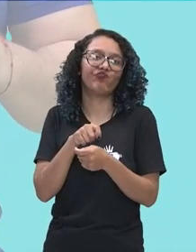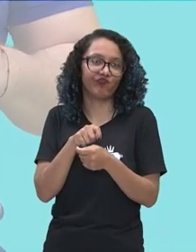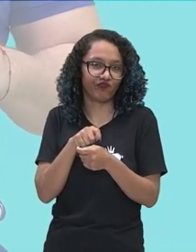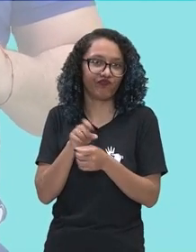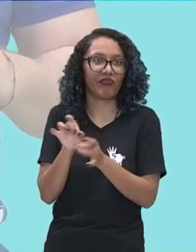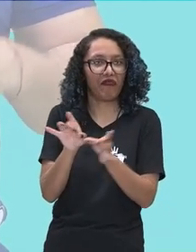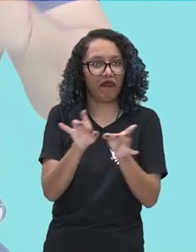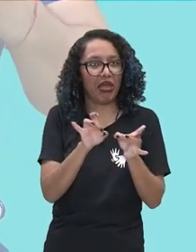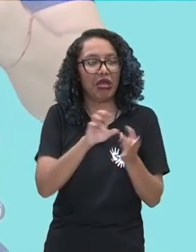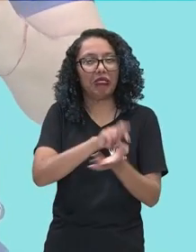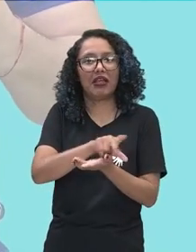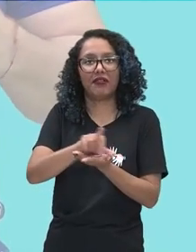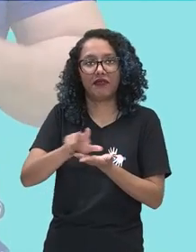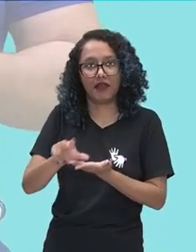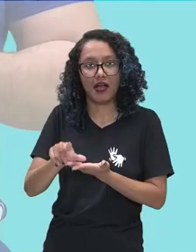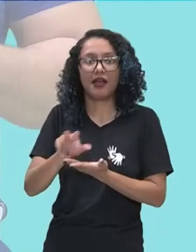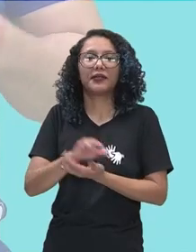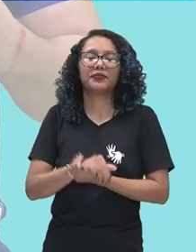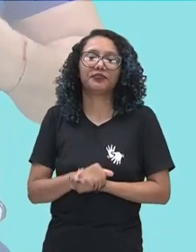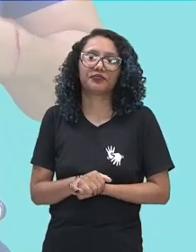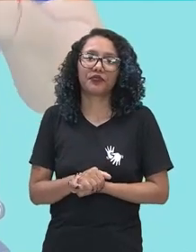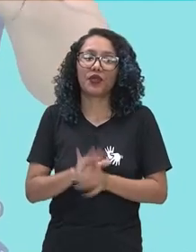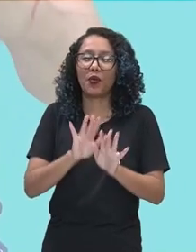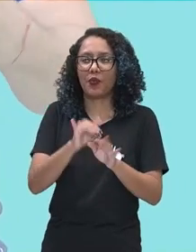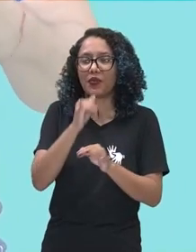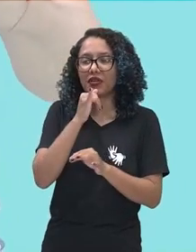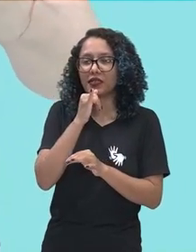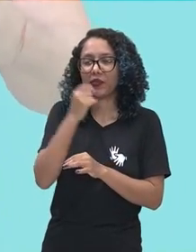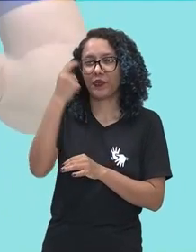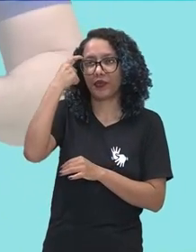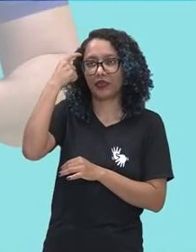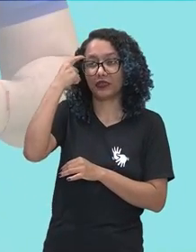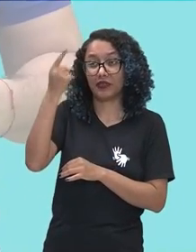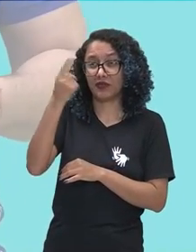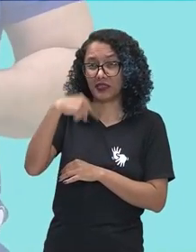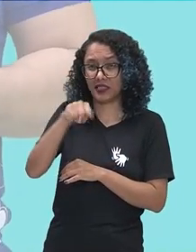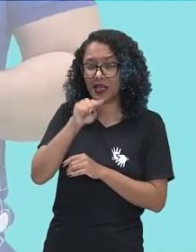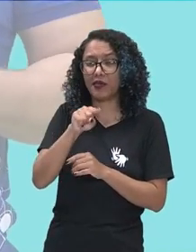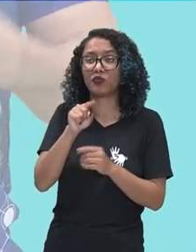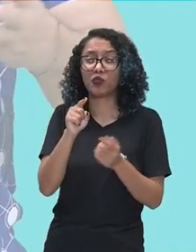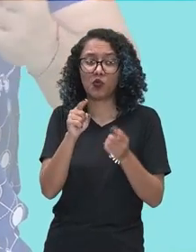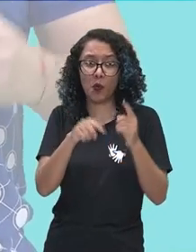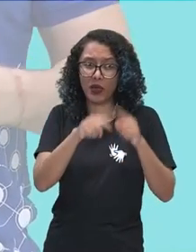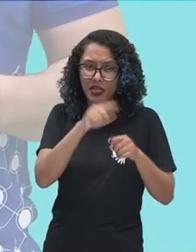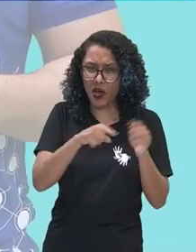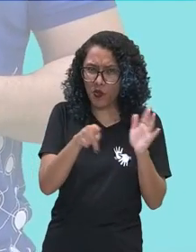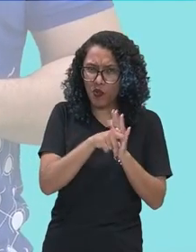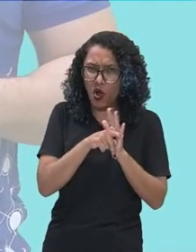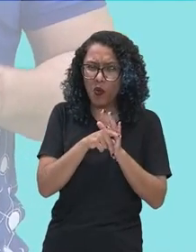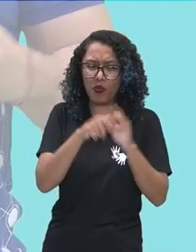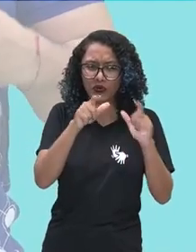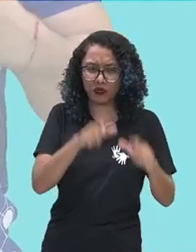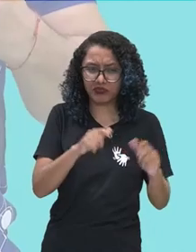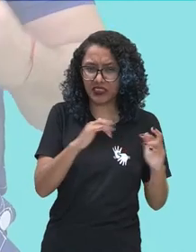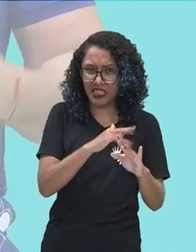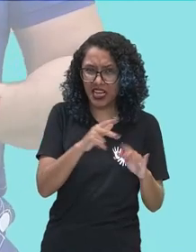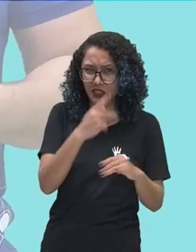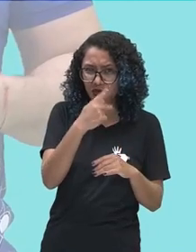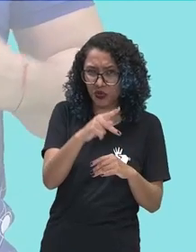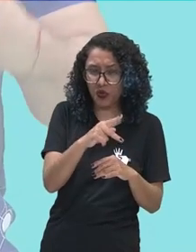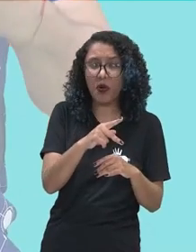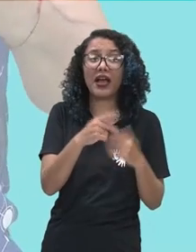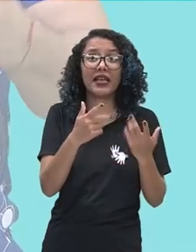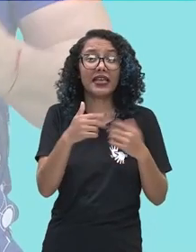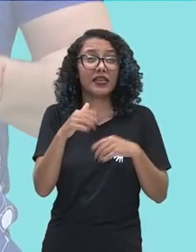você precisa, você vende, você tem um produto aí na sua terra, você recebe turistas, então você